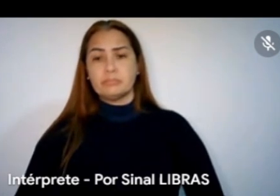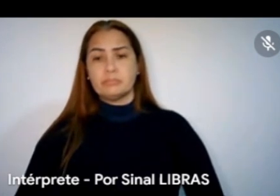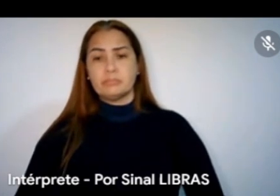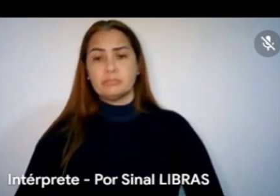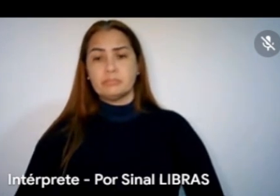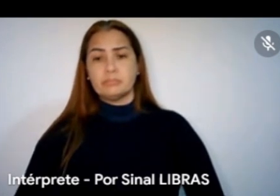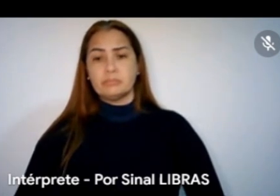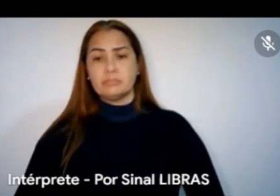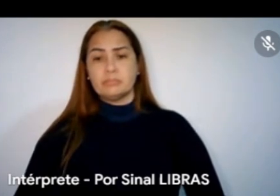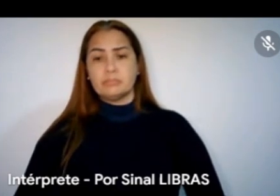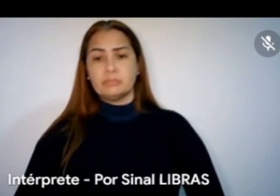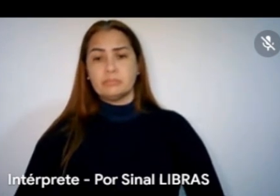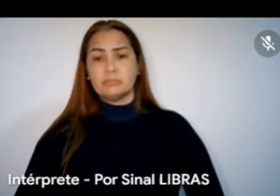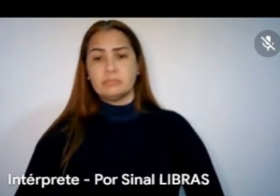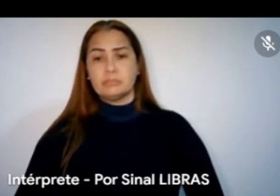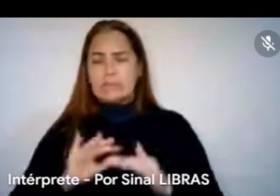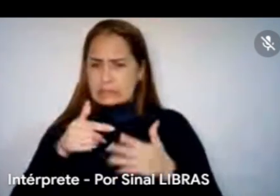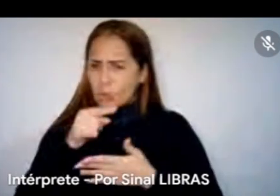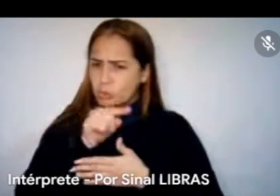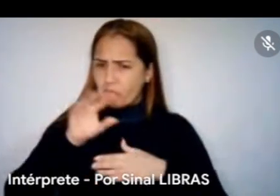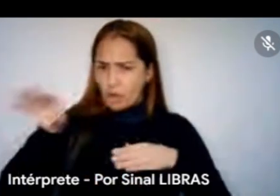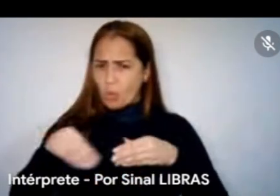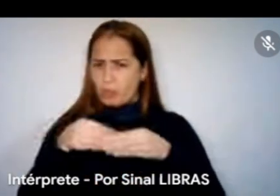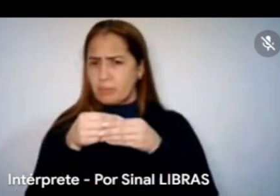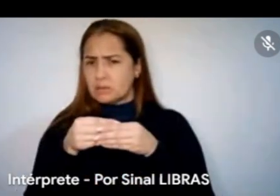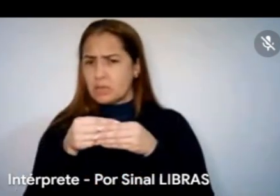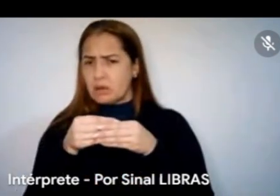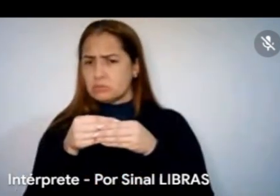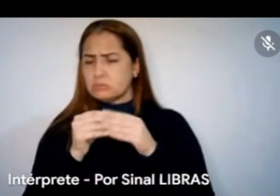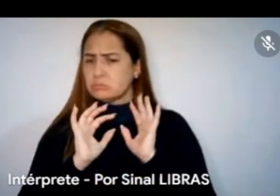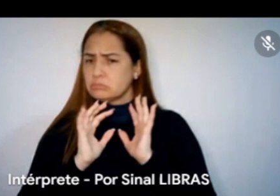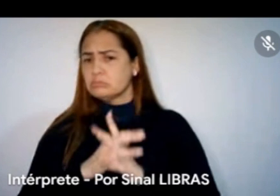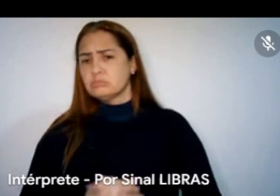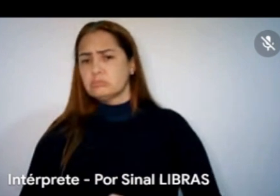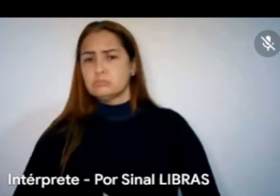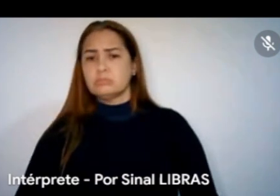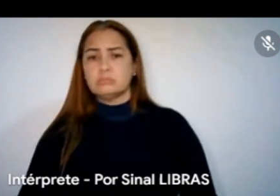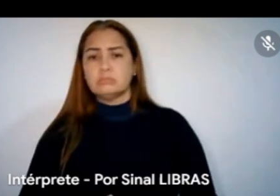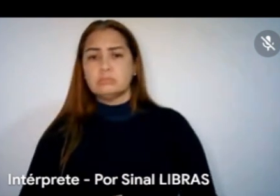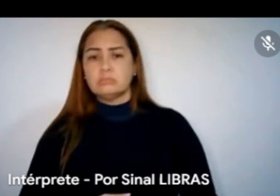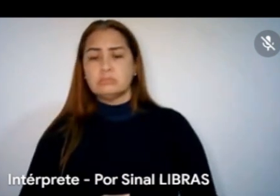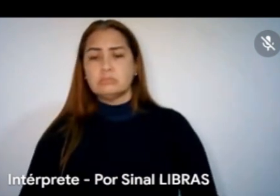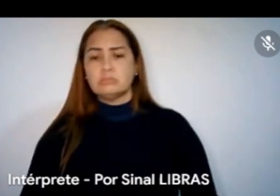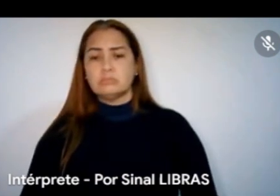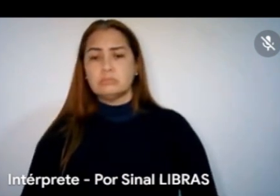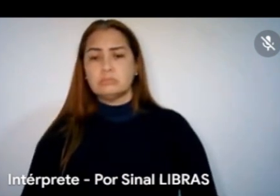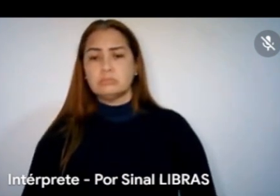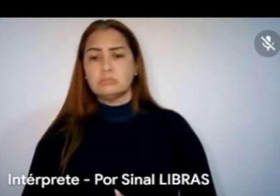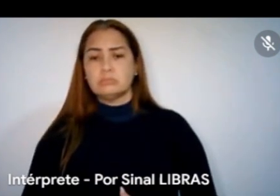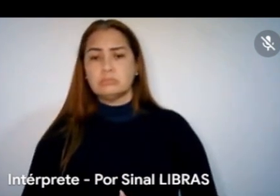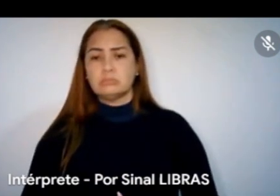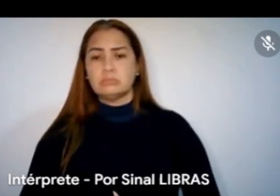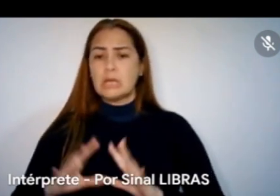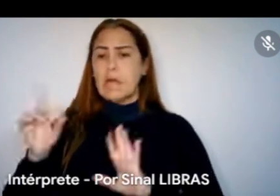Você vai complementar, Aldefeu? Oi? Você vai complementar? Não se ela só fala. Não, tá